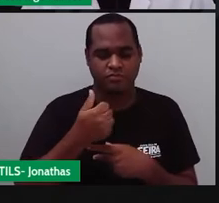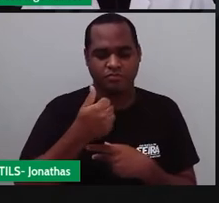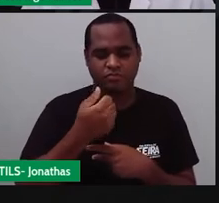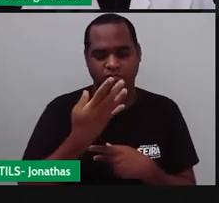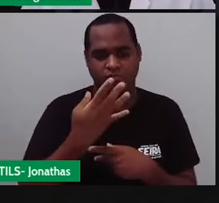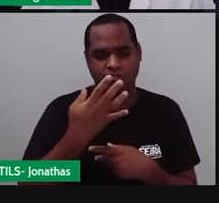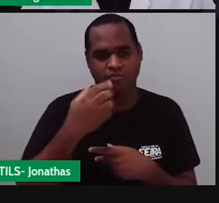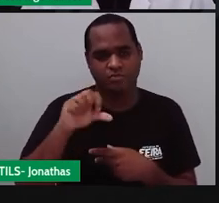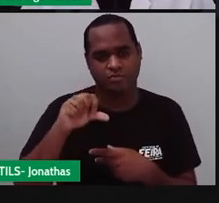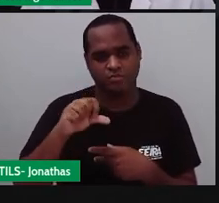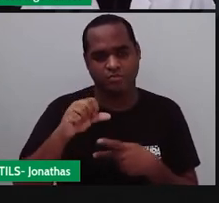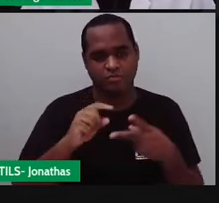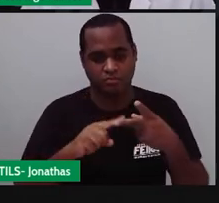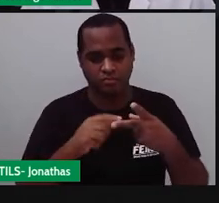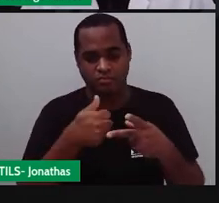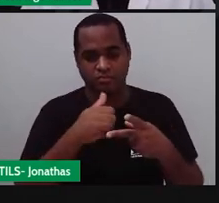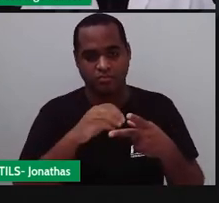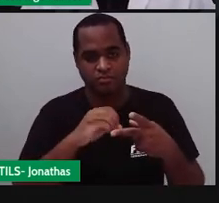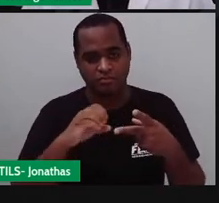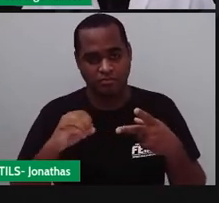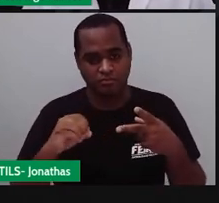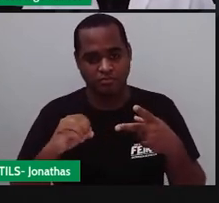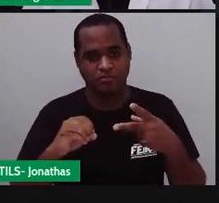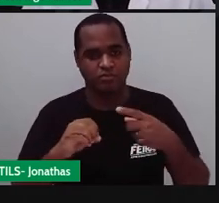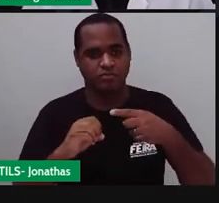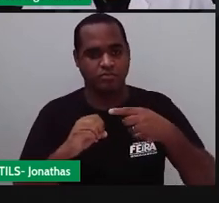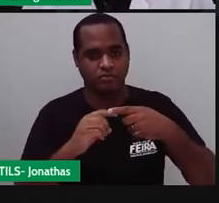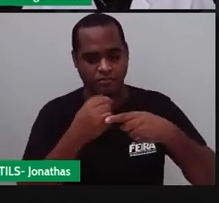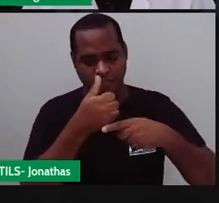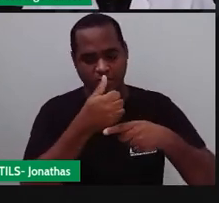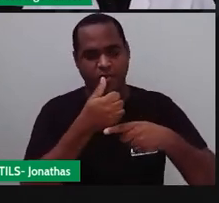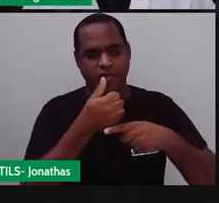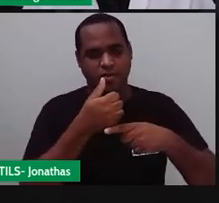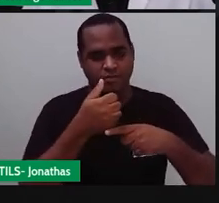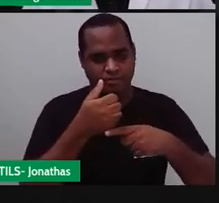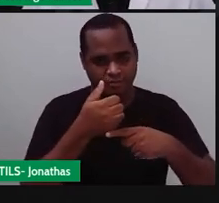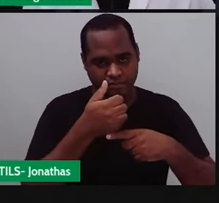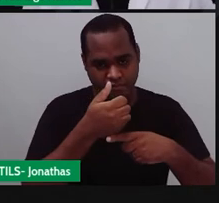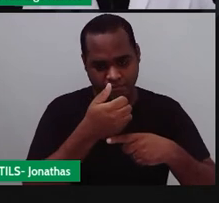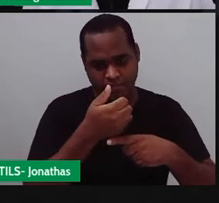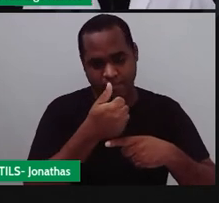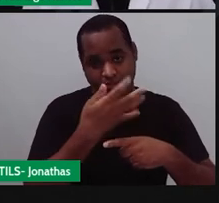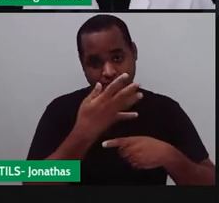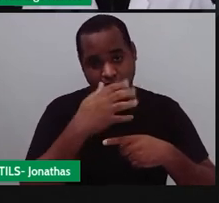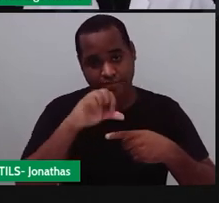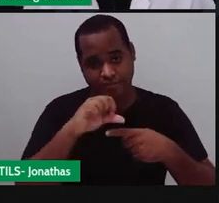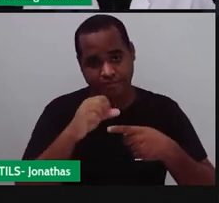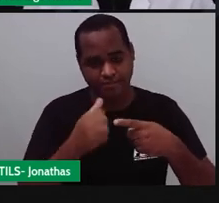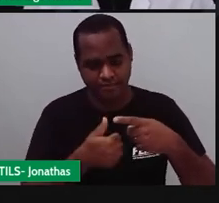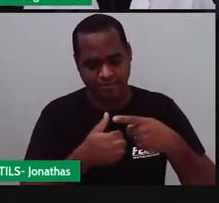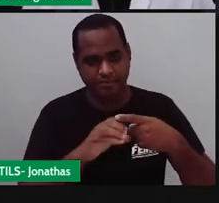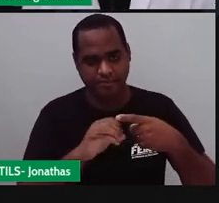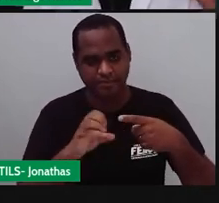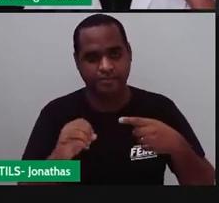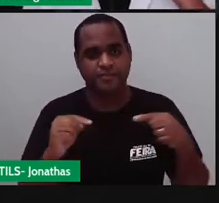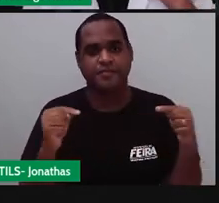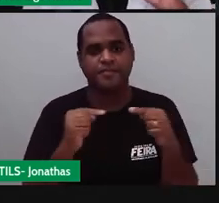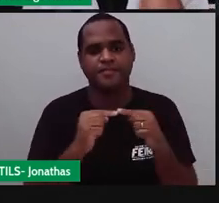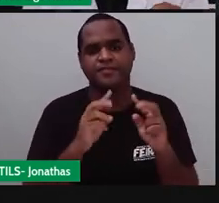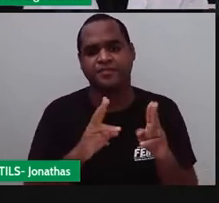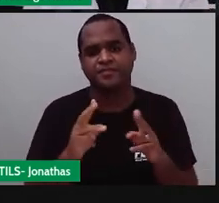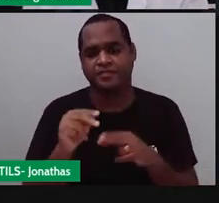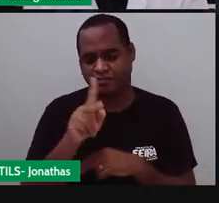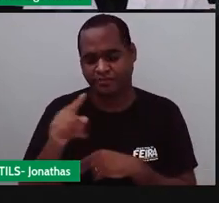149 centésimos. Então, como é que a gente faz essa fração virar um número decimal um número com vírgula o